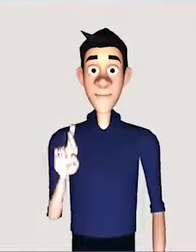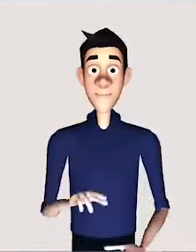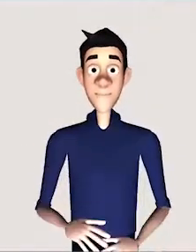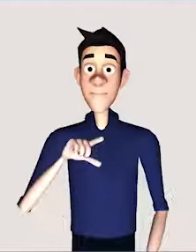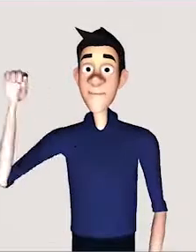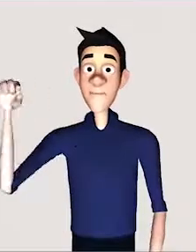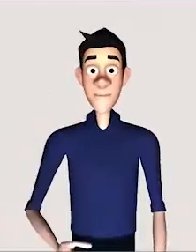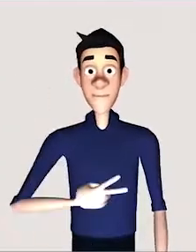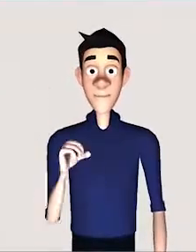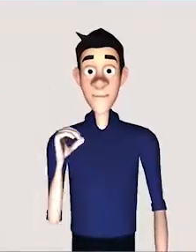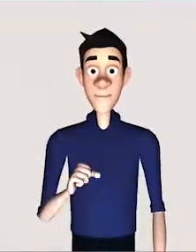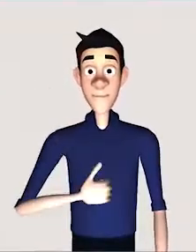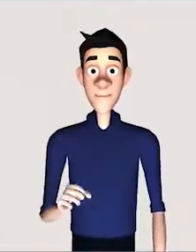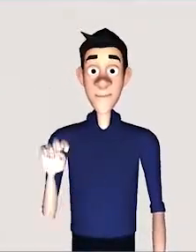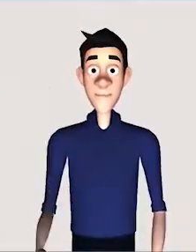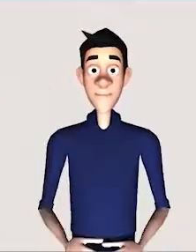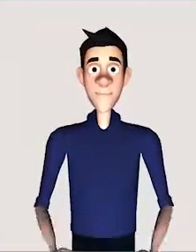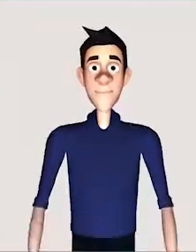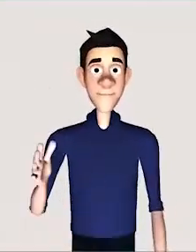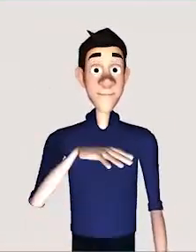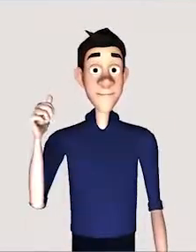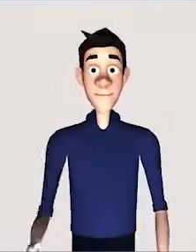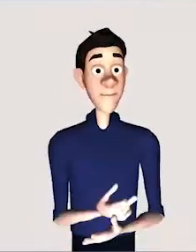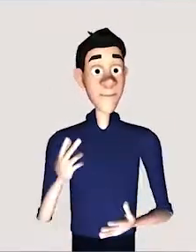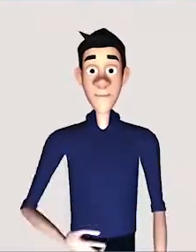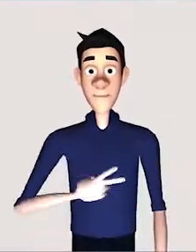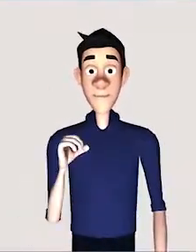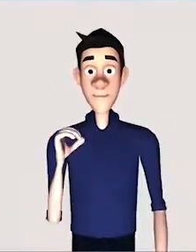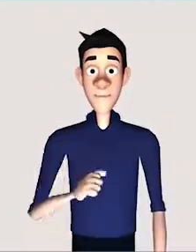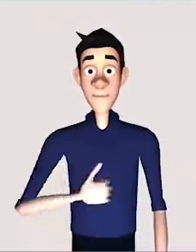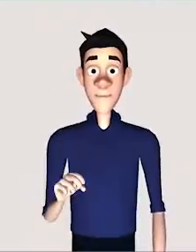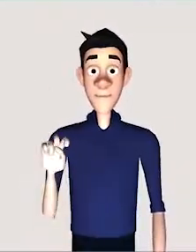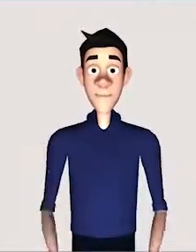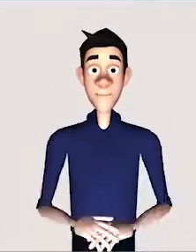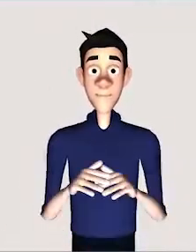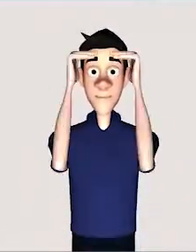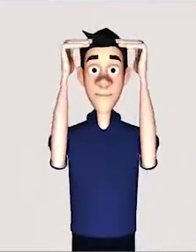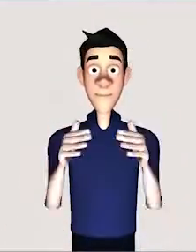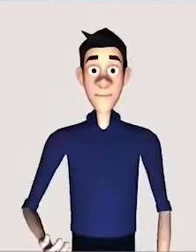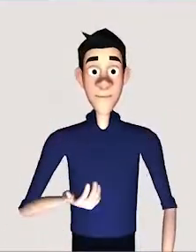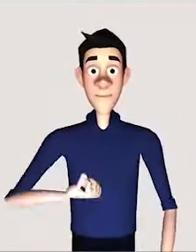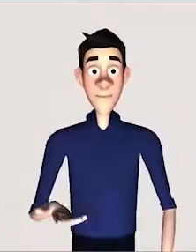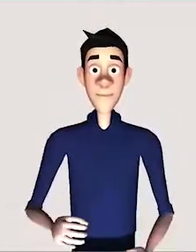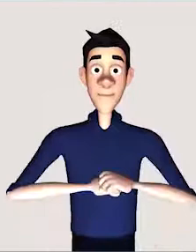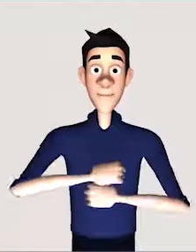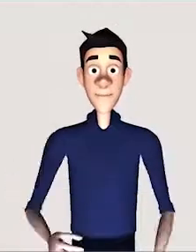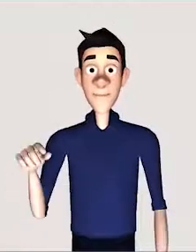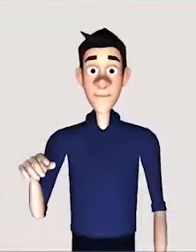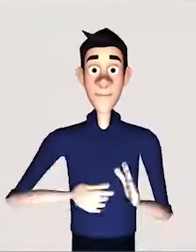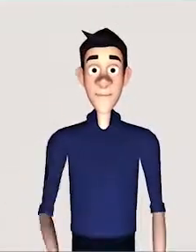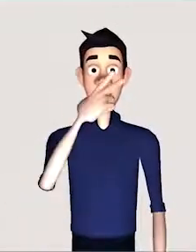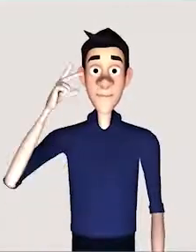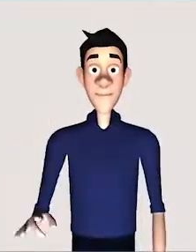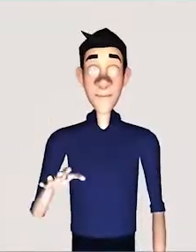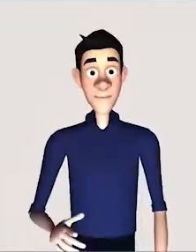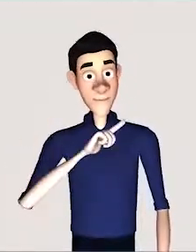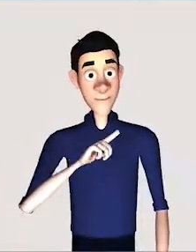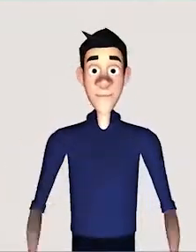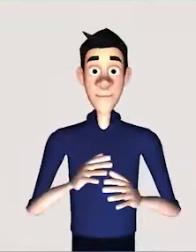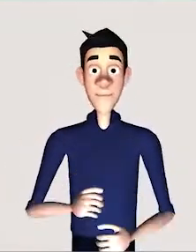Porque a gente só tem o total anual depois que o ano fecha, certo? Então, em 2015, a perguntou o total de visitação em 2014.